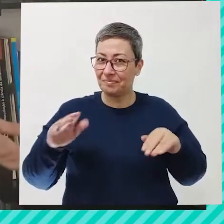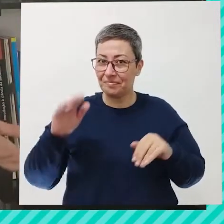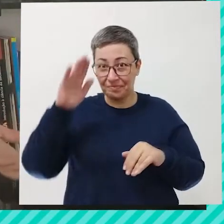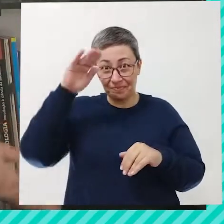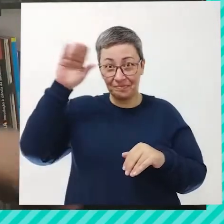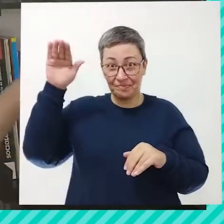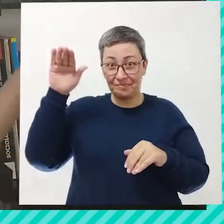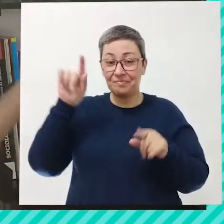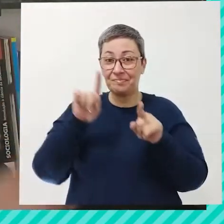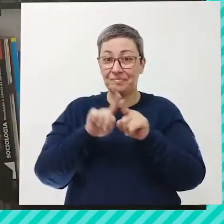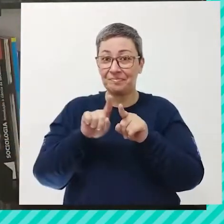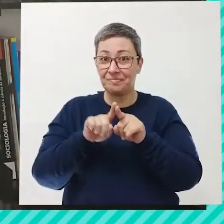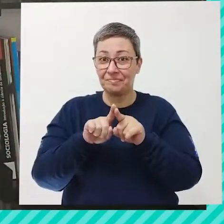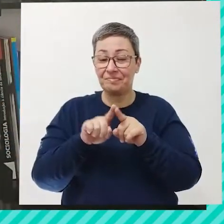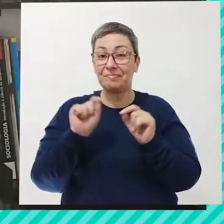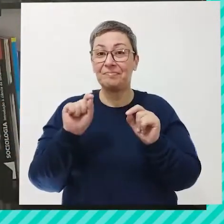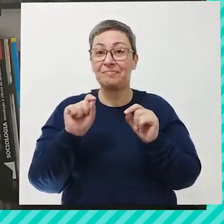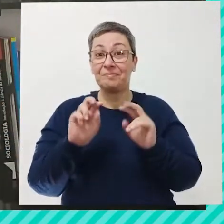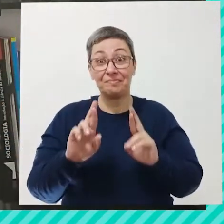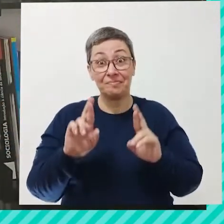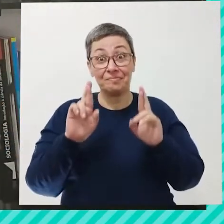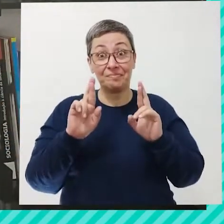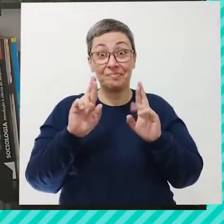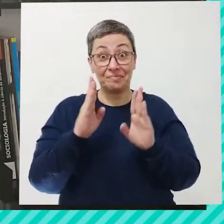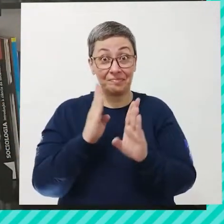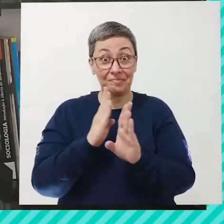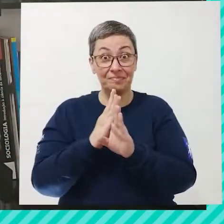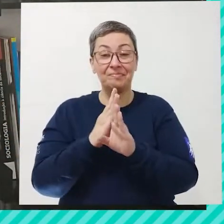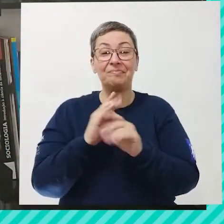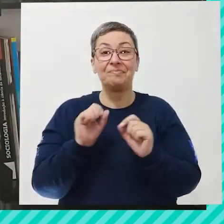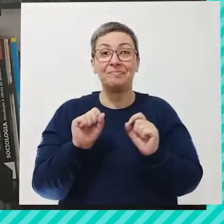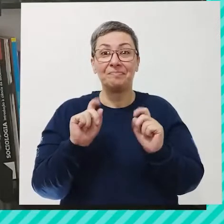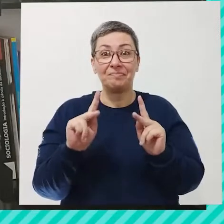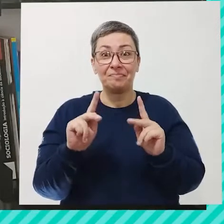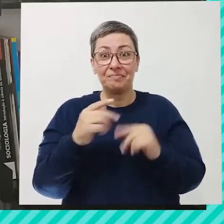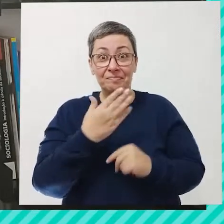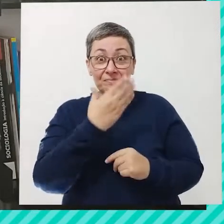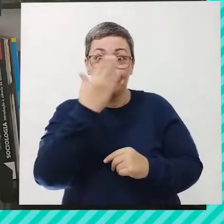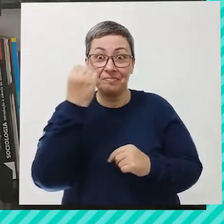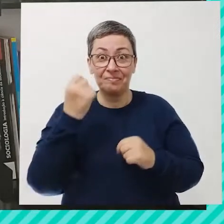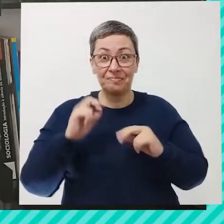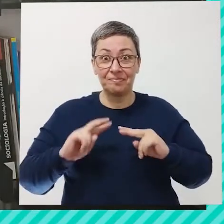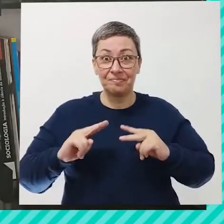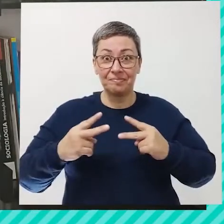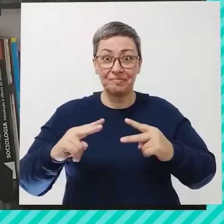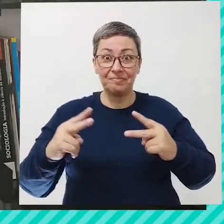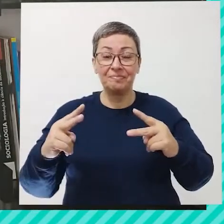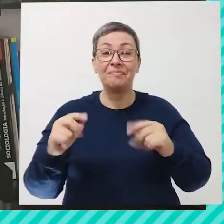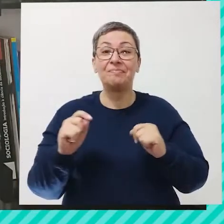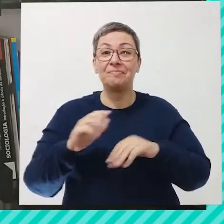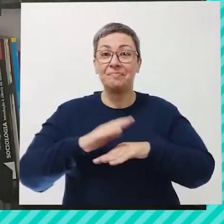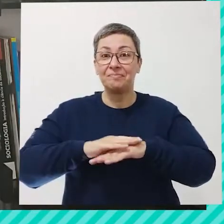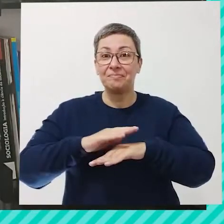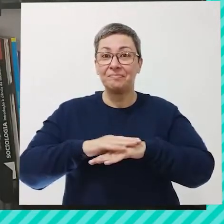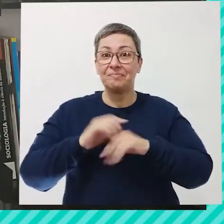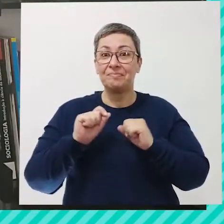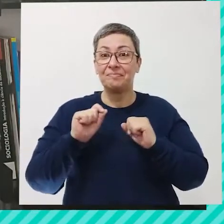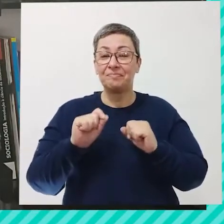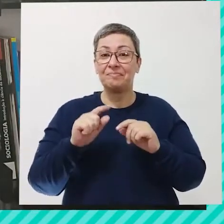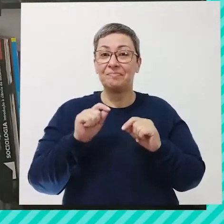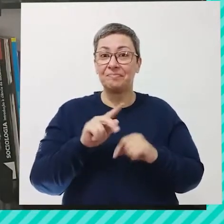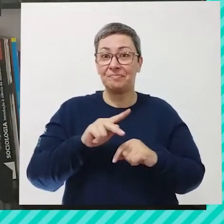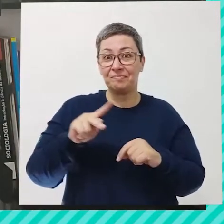adulta? Bom, esperamos que vocês tenham encontrado, tá? E não se esqueçam de compartilhar o que vocês fizeram aí com seus